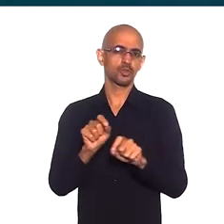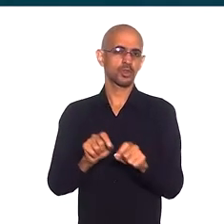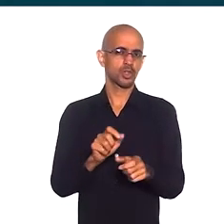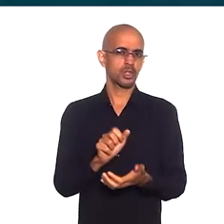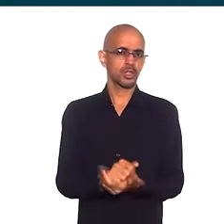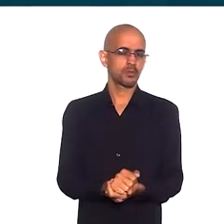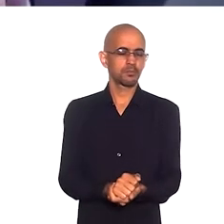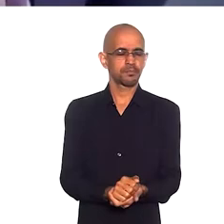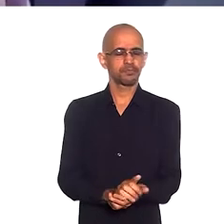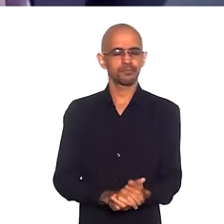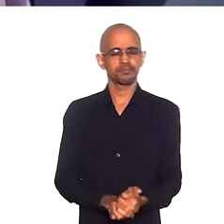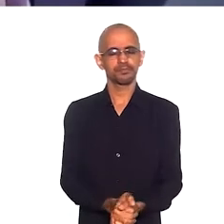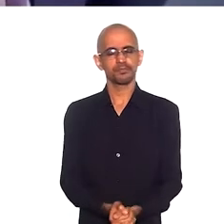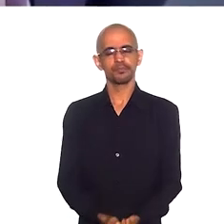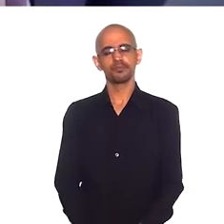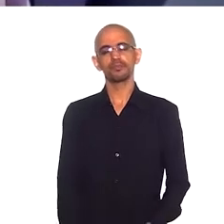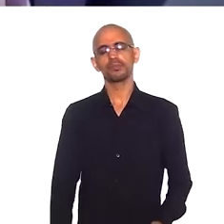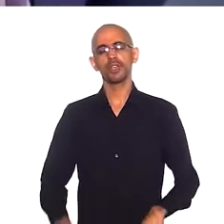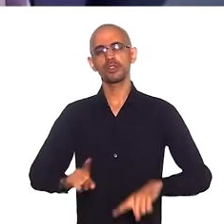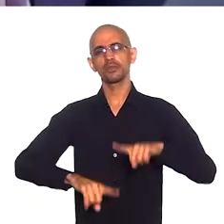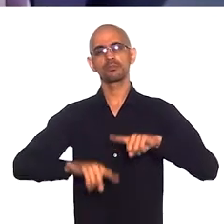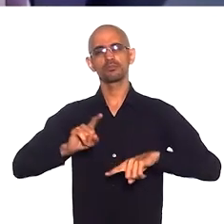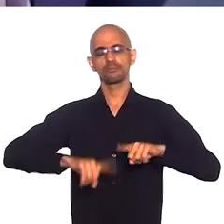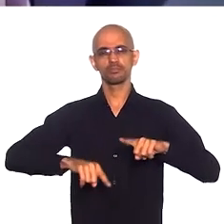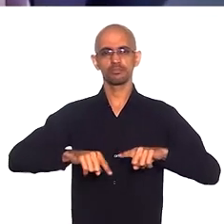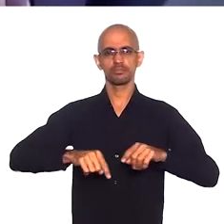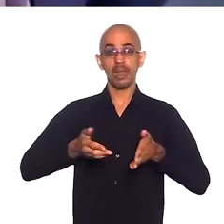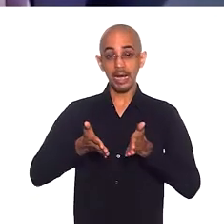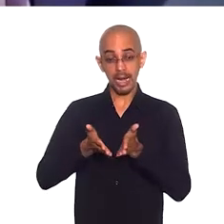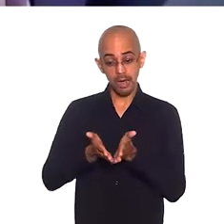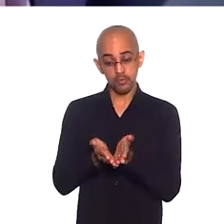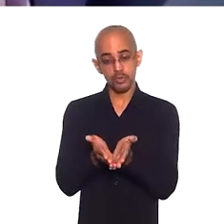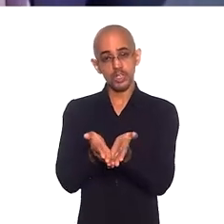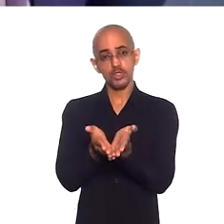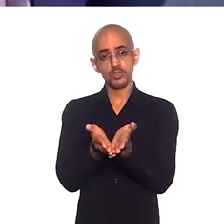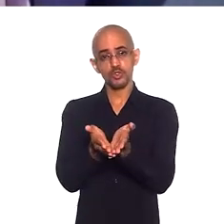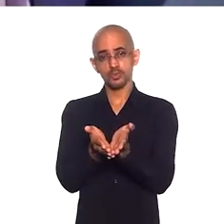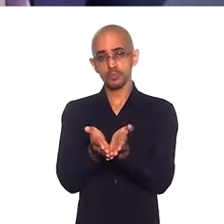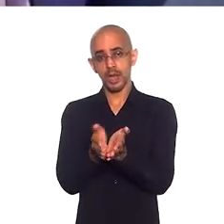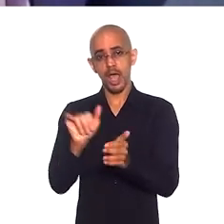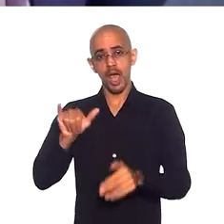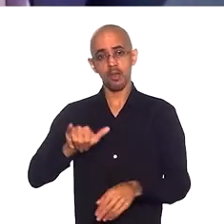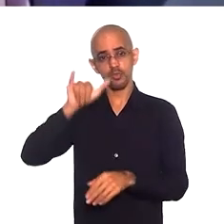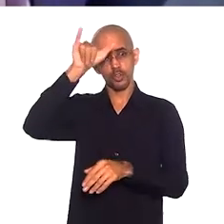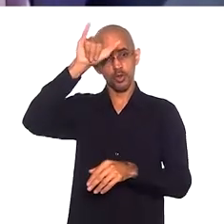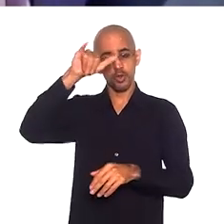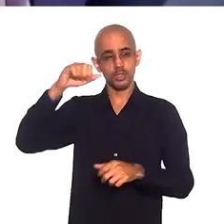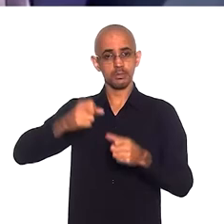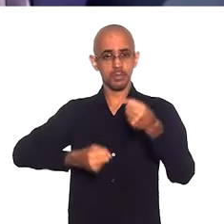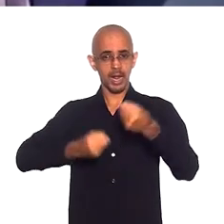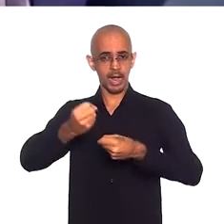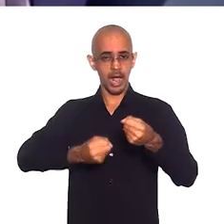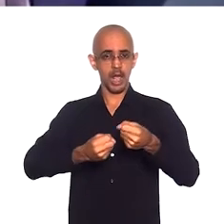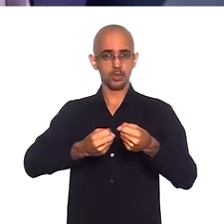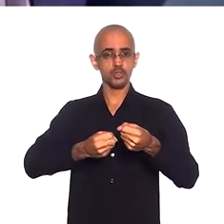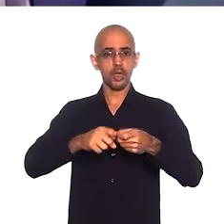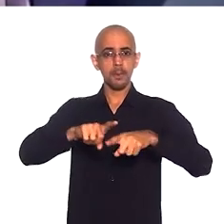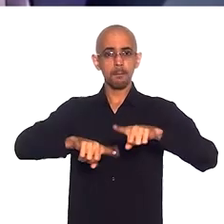instrumentos para poder, para navios, para aviões, para automóveis,